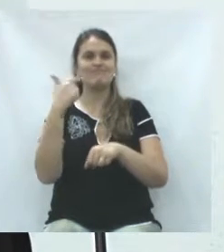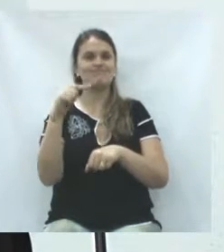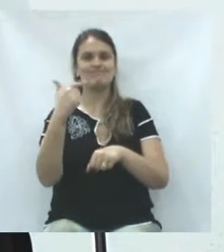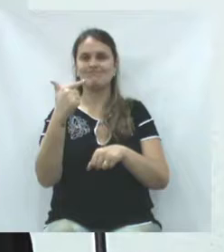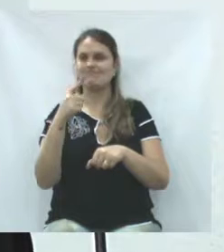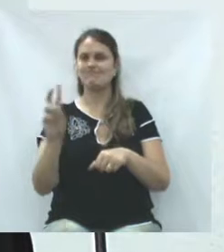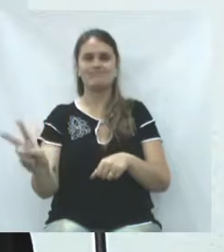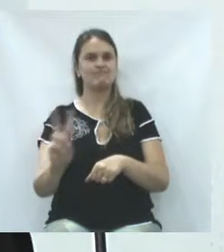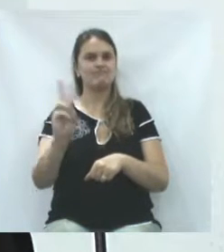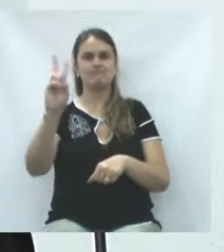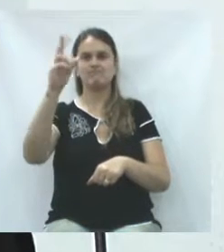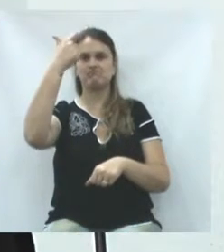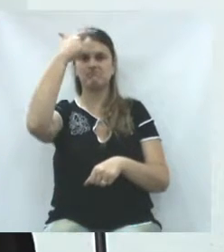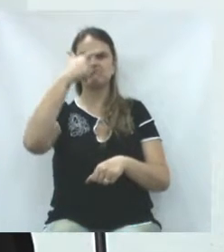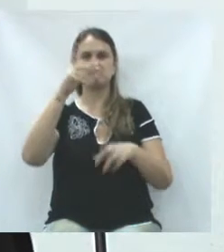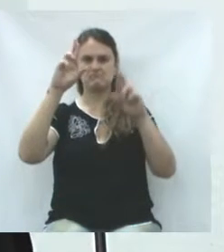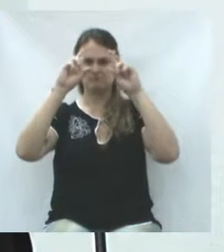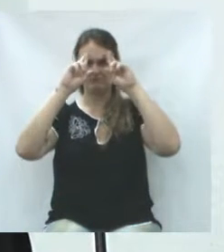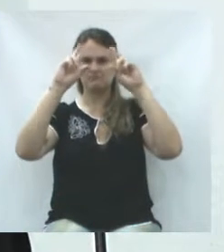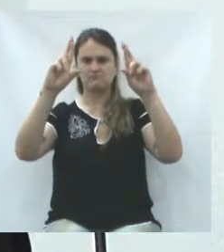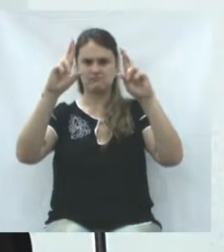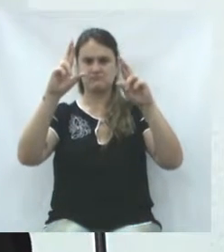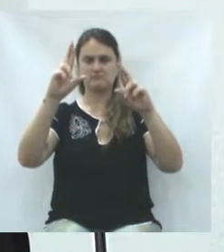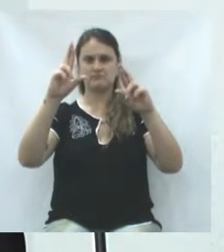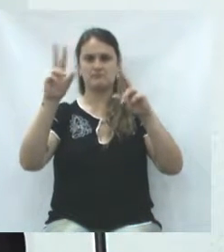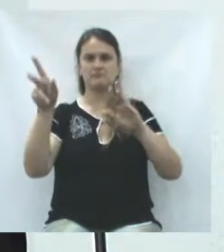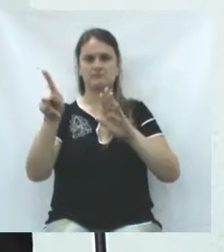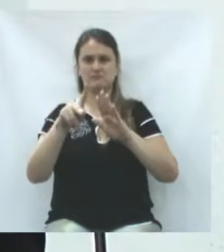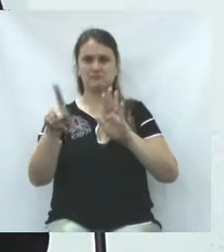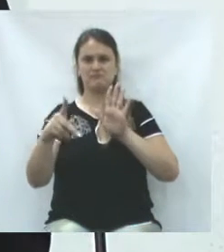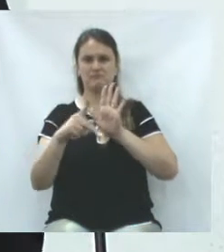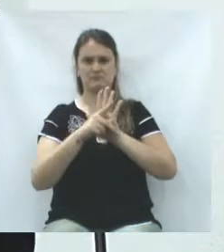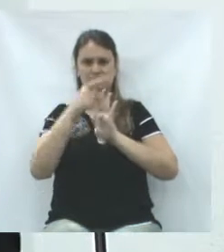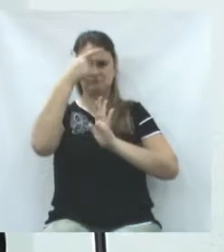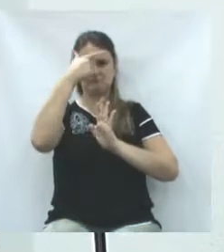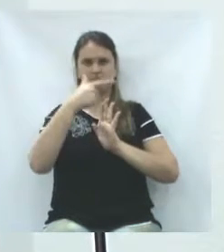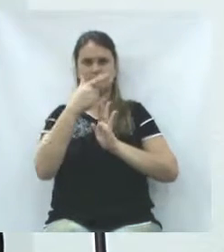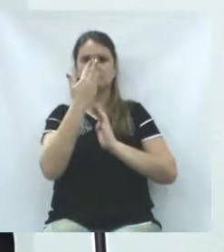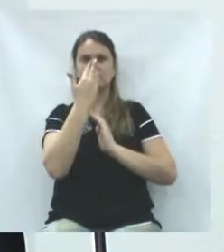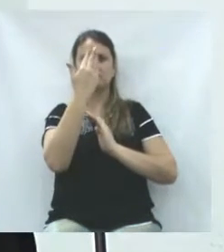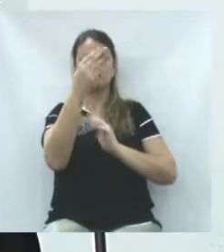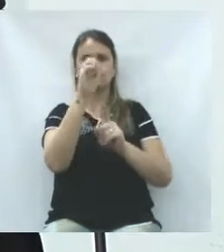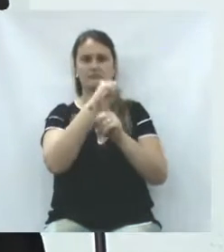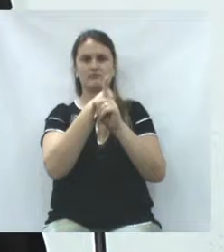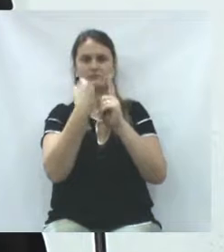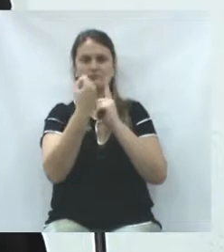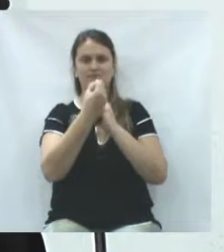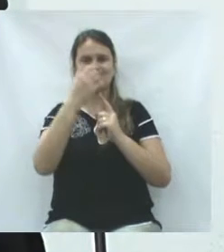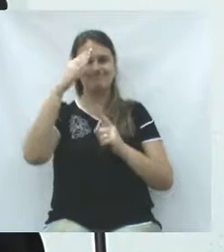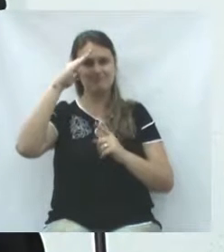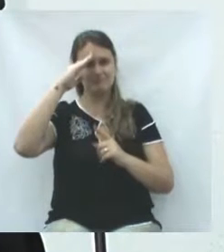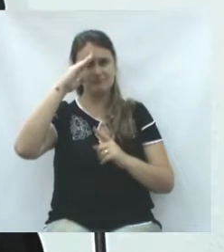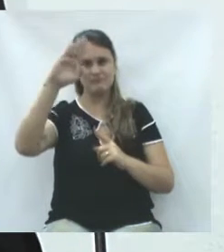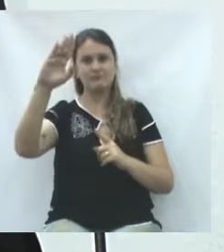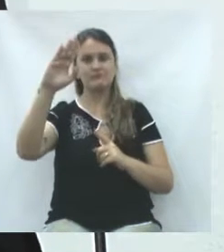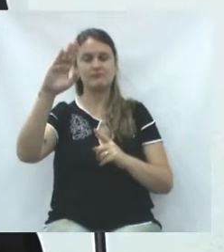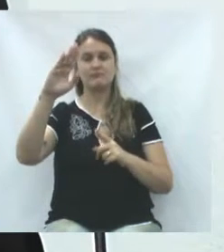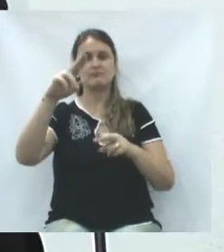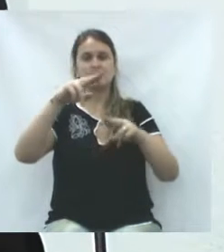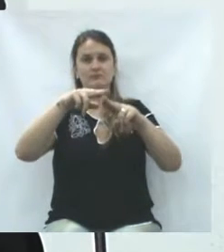tem o devido valor, o devido respeito que deveria ter diante da sociedade e, principalmente,